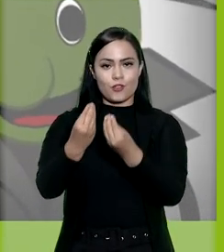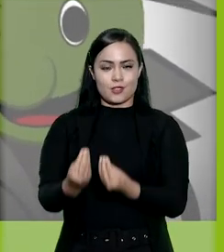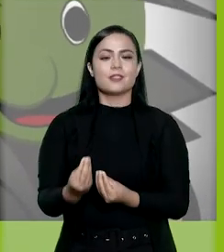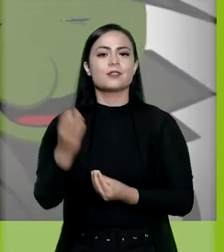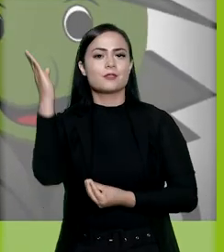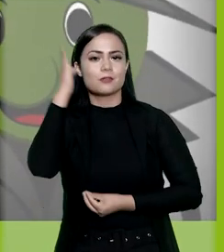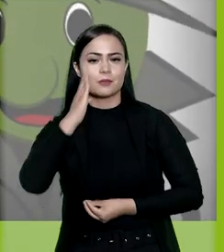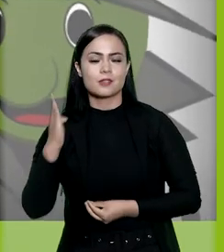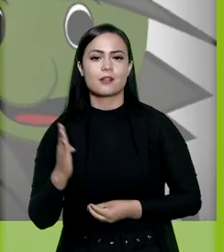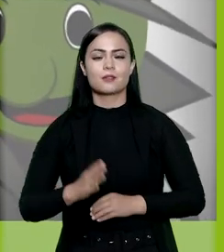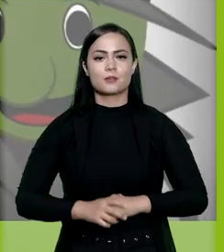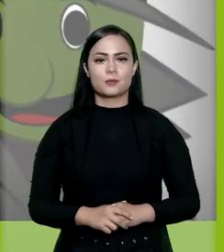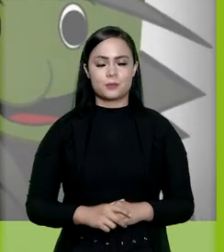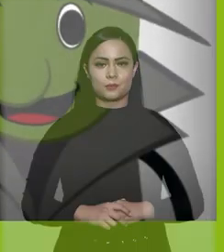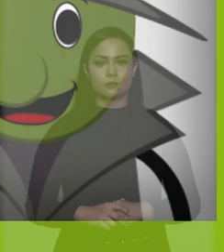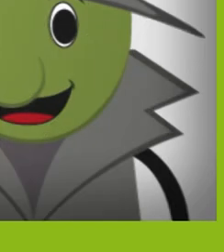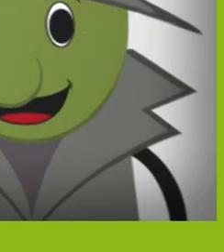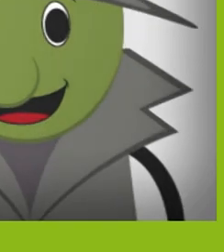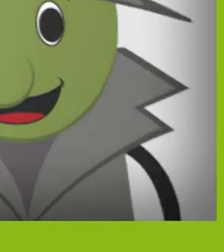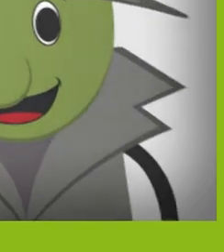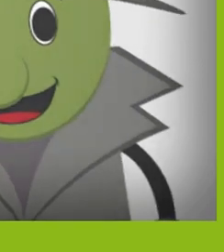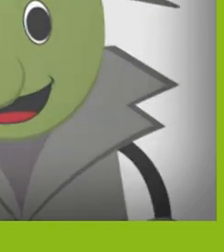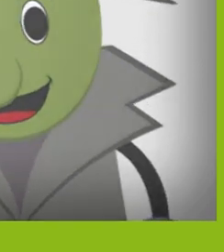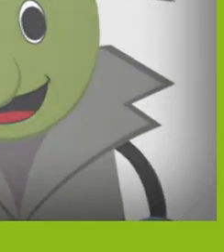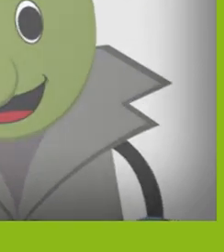oferecida aos brasileiros.